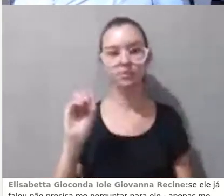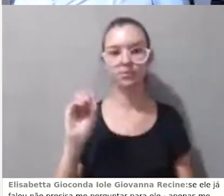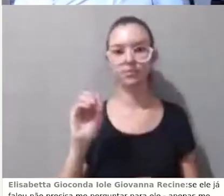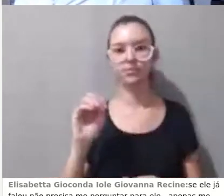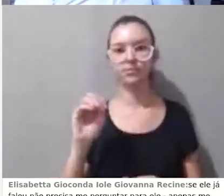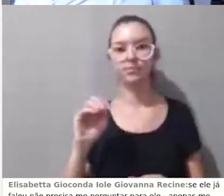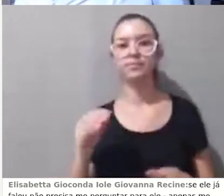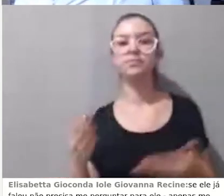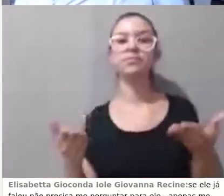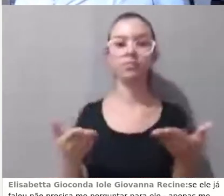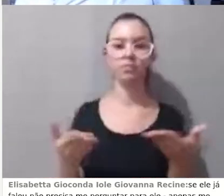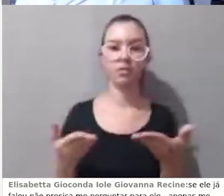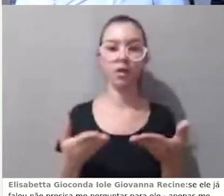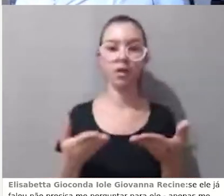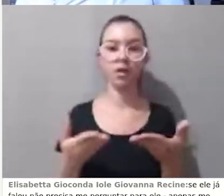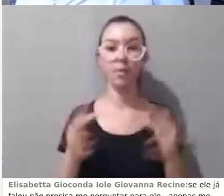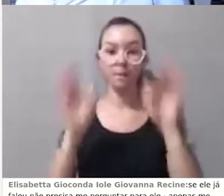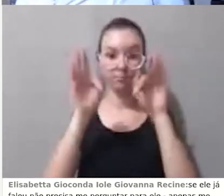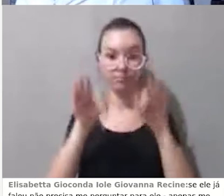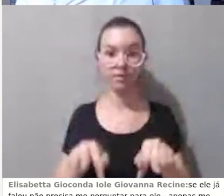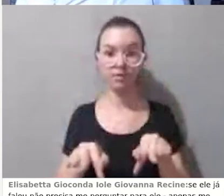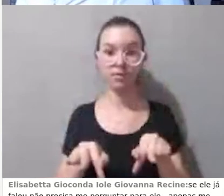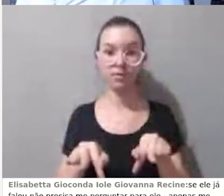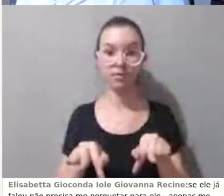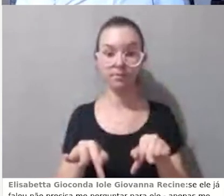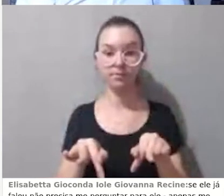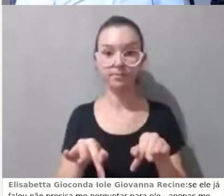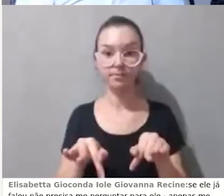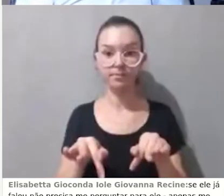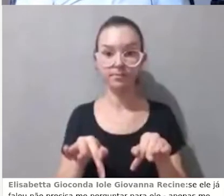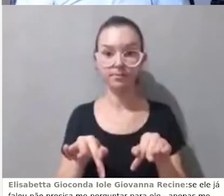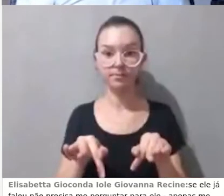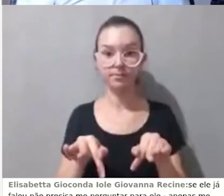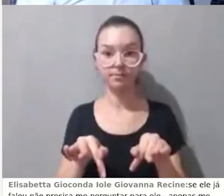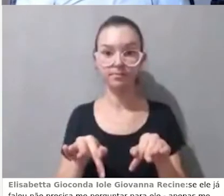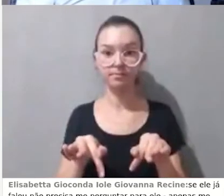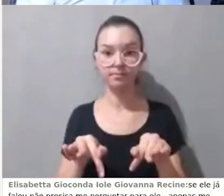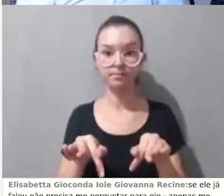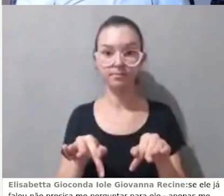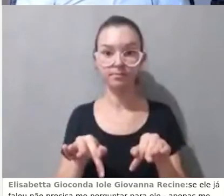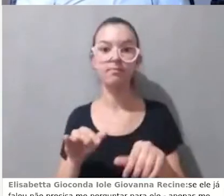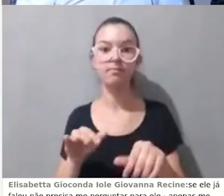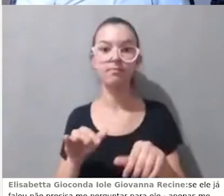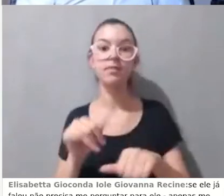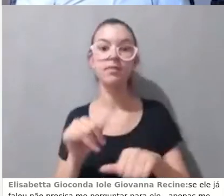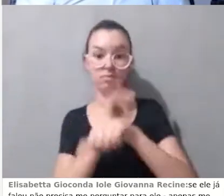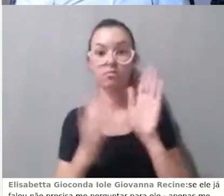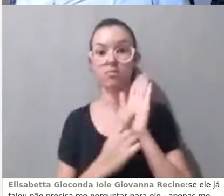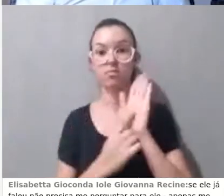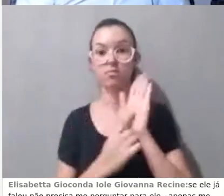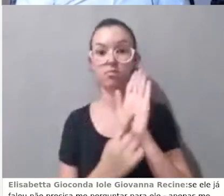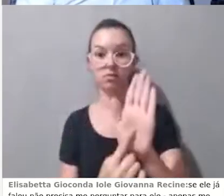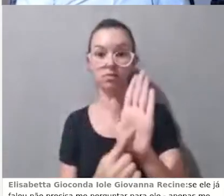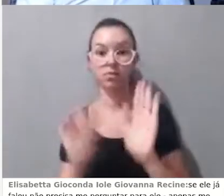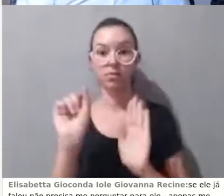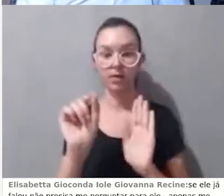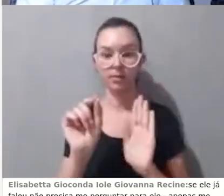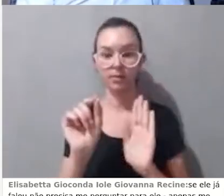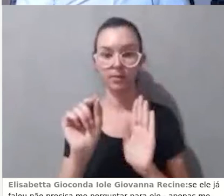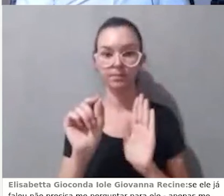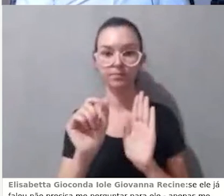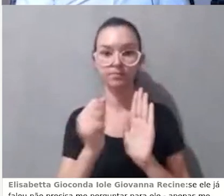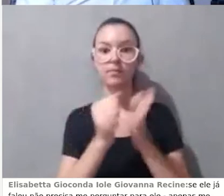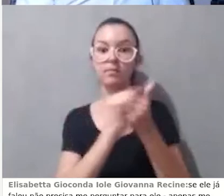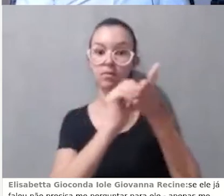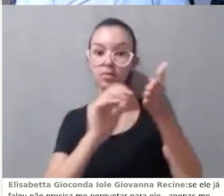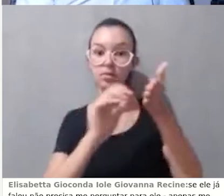o último recurso que eu queria mostrar é o envio de questionários, então os questionários, eles são